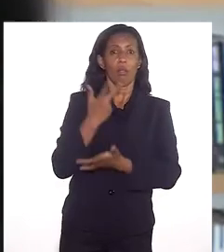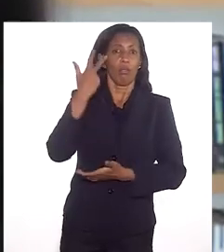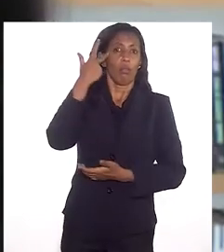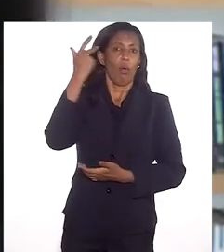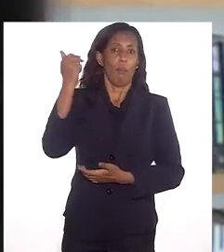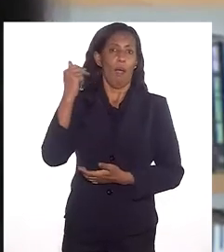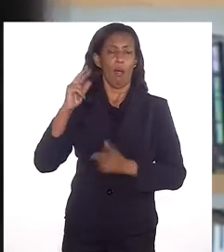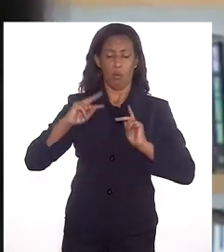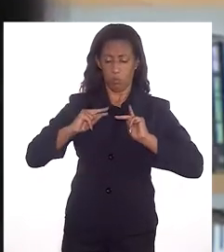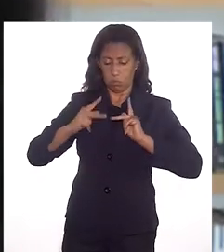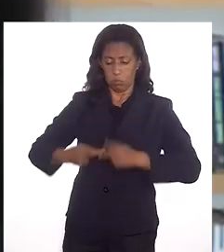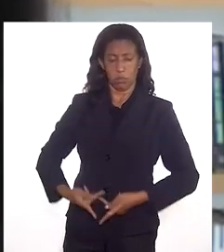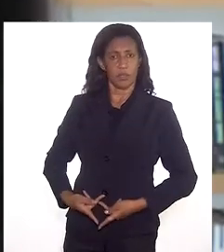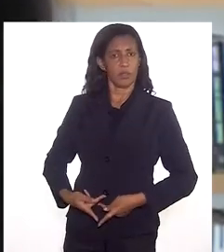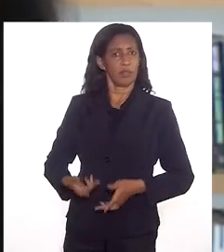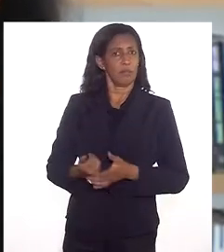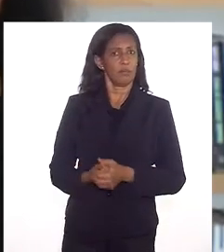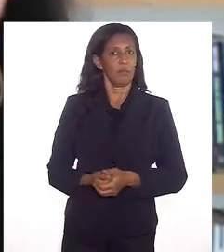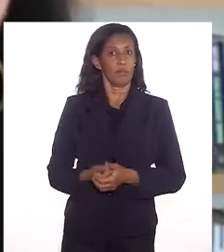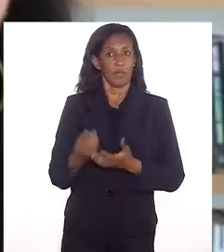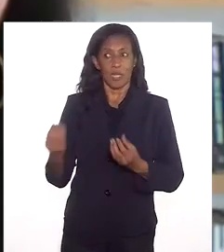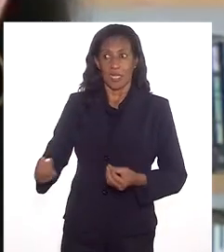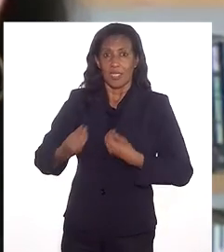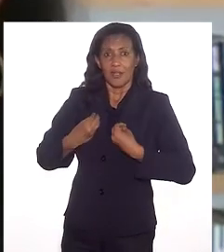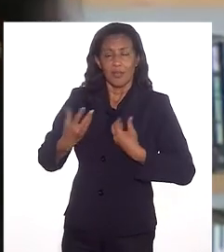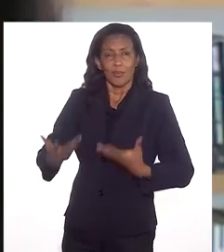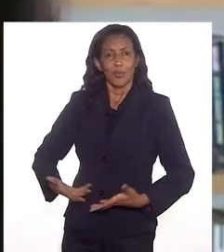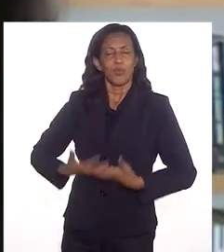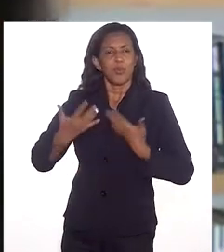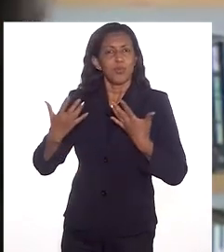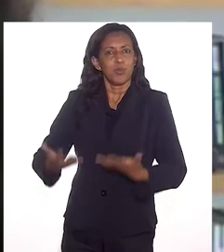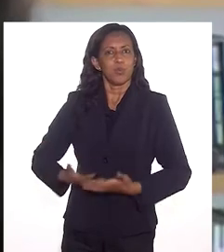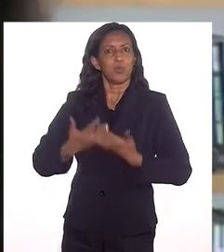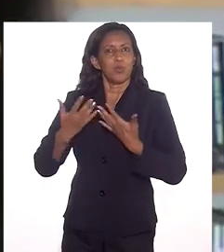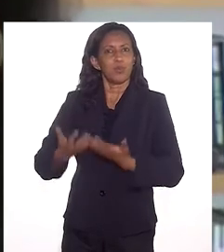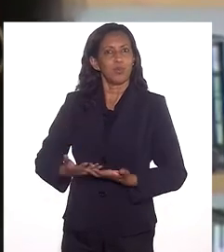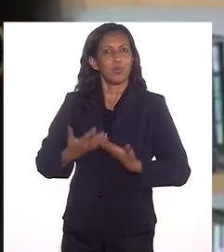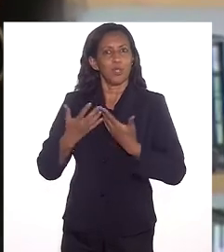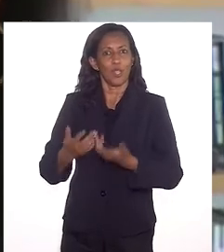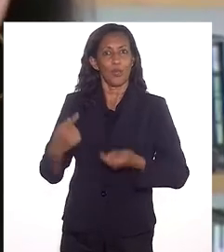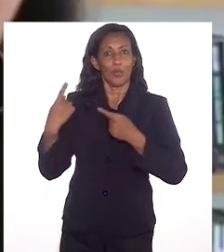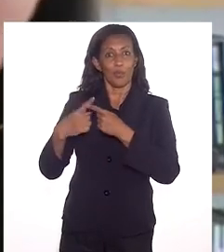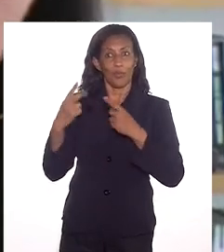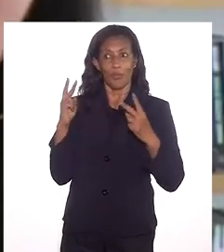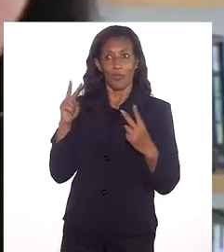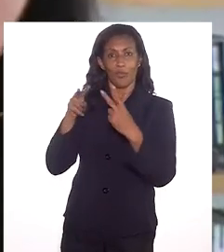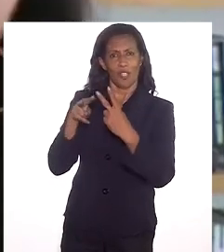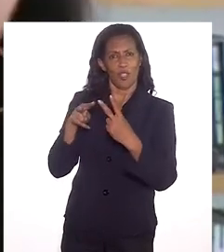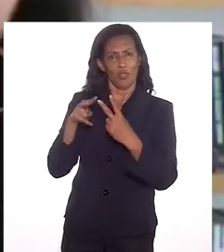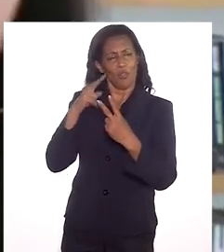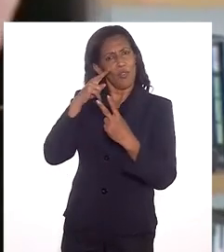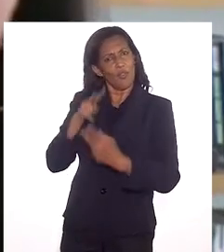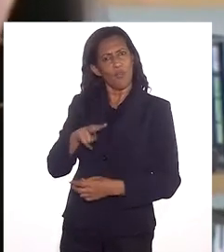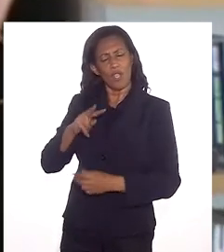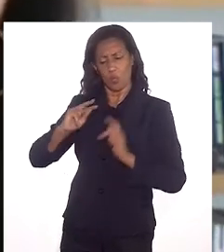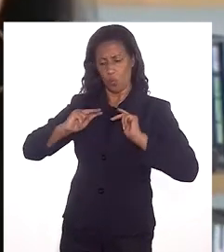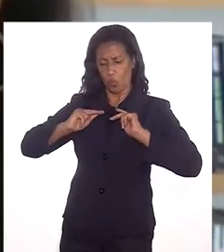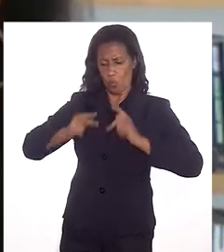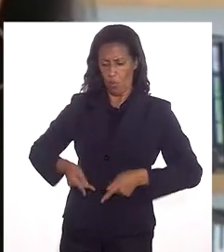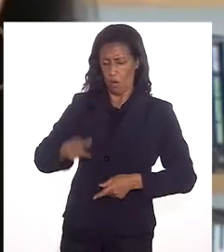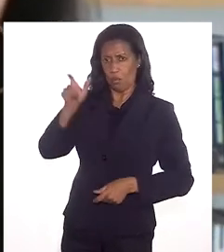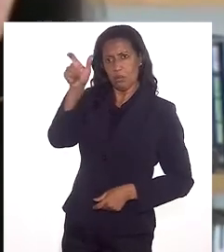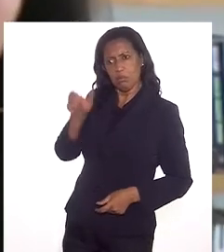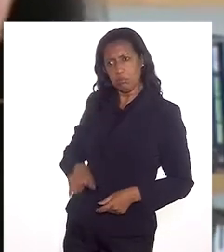normais da nossa condição humana. Isso me estimula e me empolga, porque o que eu vejo? Eu vejo um ser humano